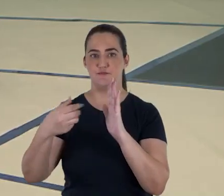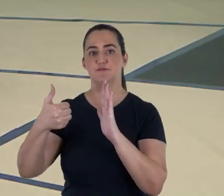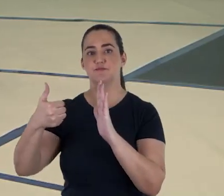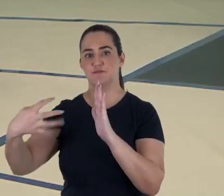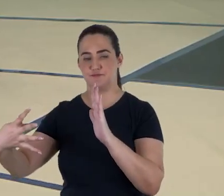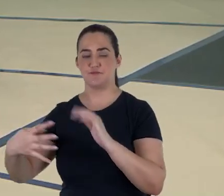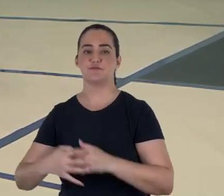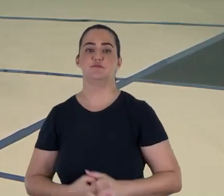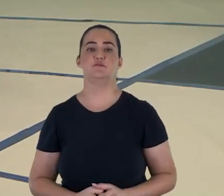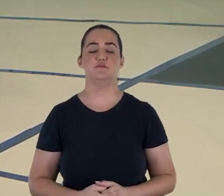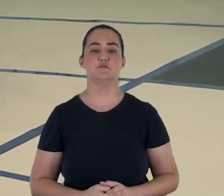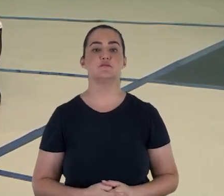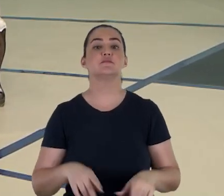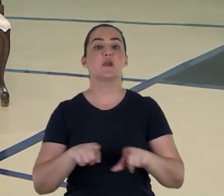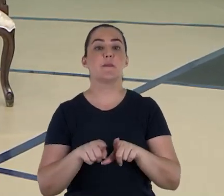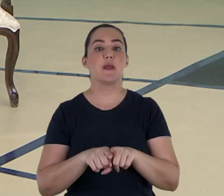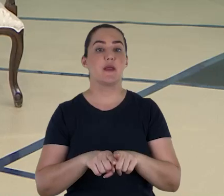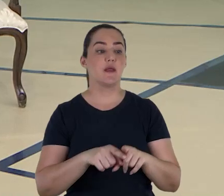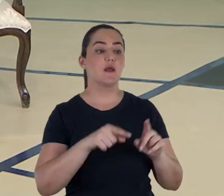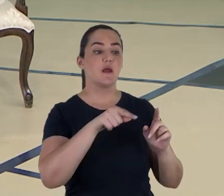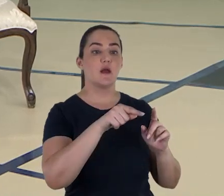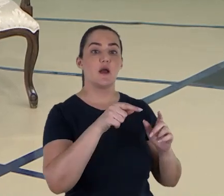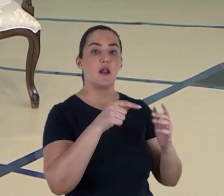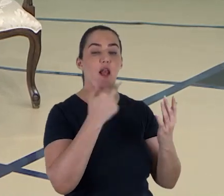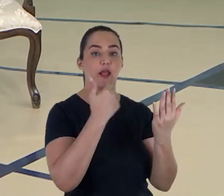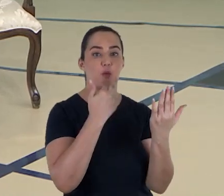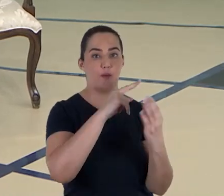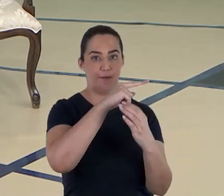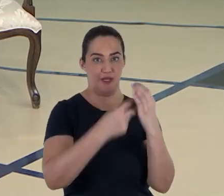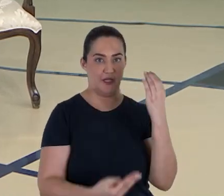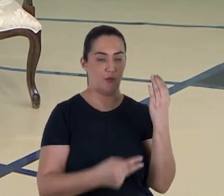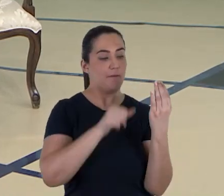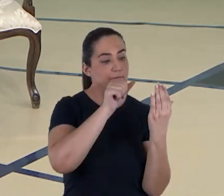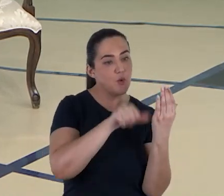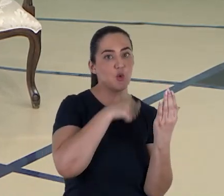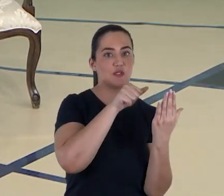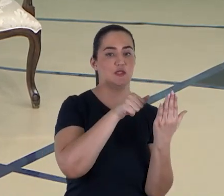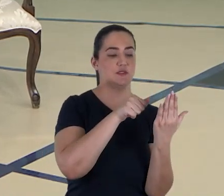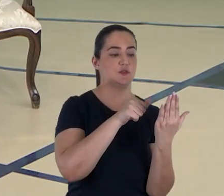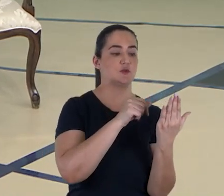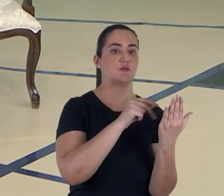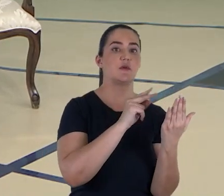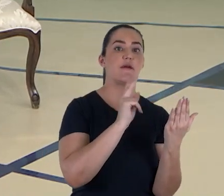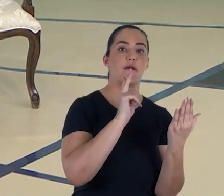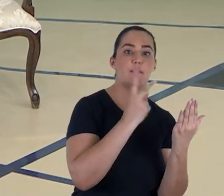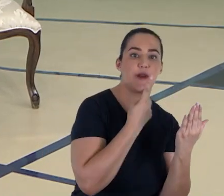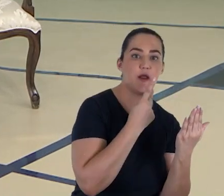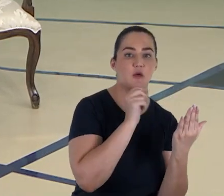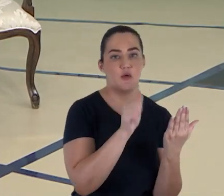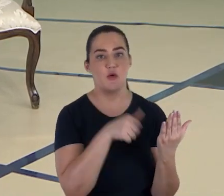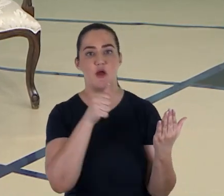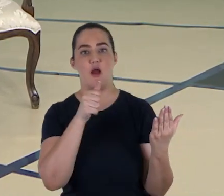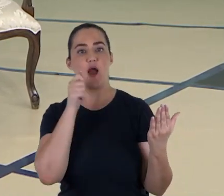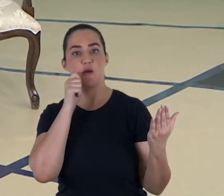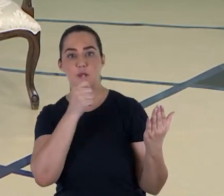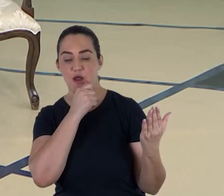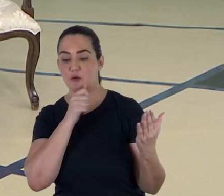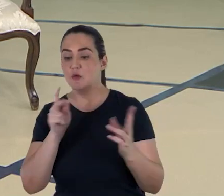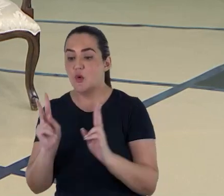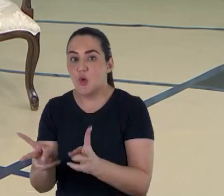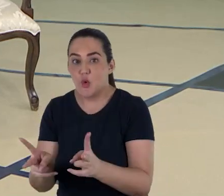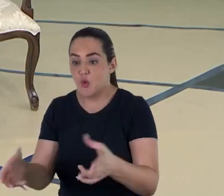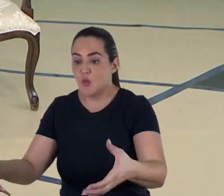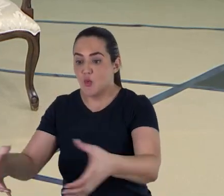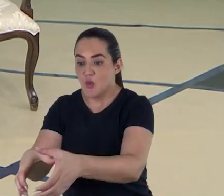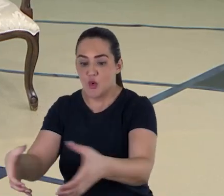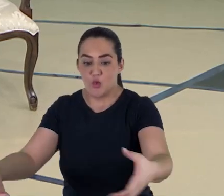importante, a mudança do hebraico para o aramaico está preservada em pelo menos quatro dos manuscritos.